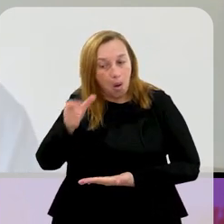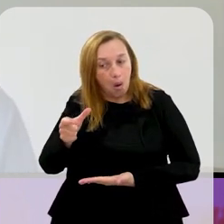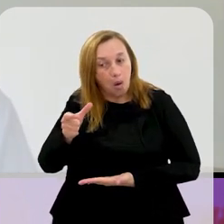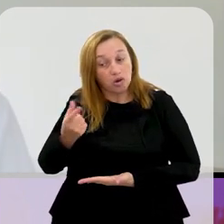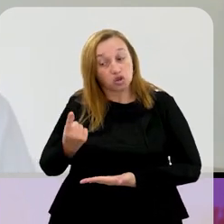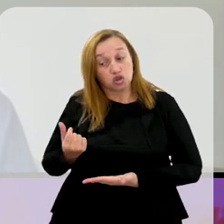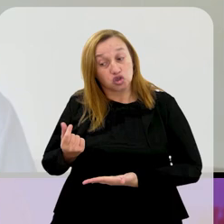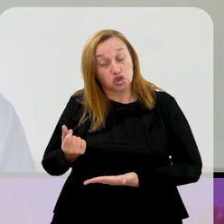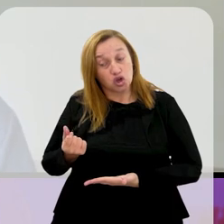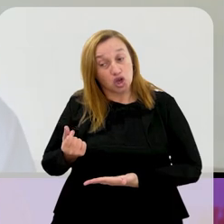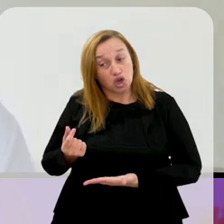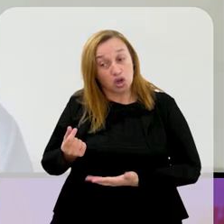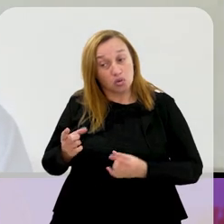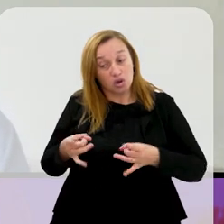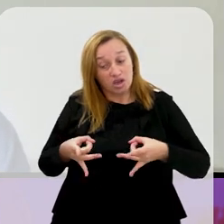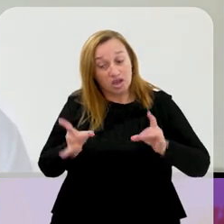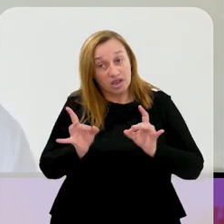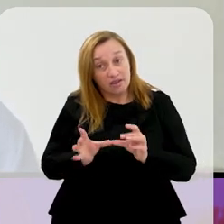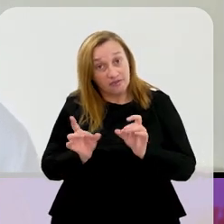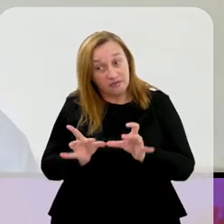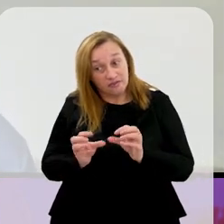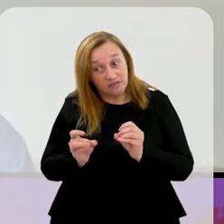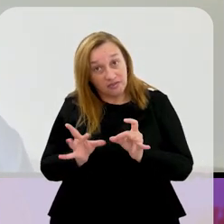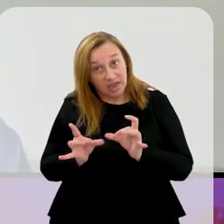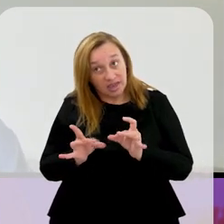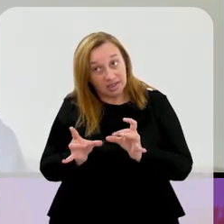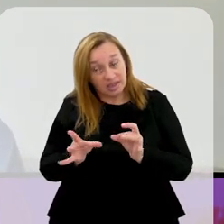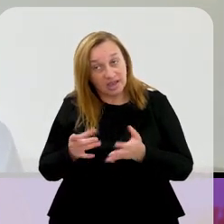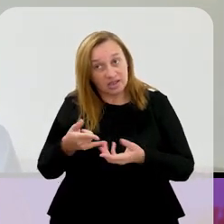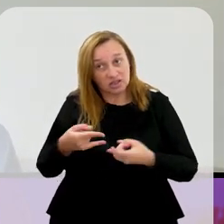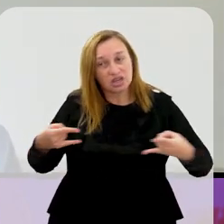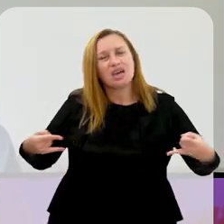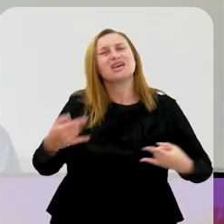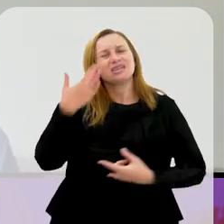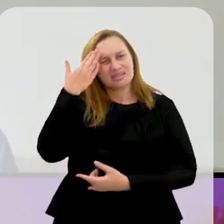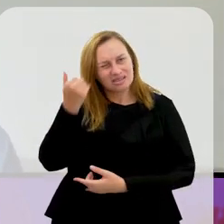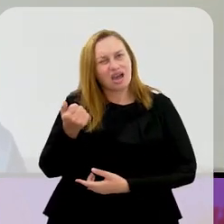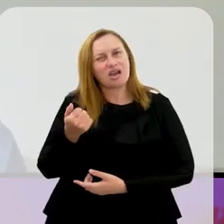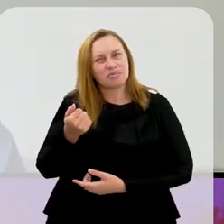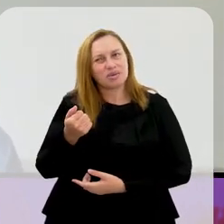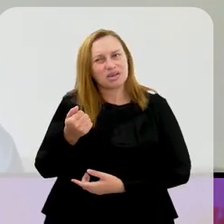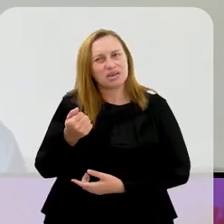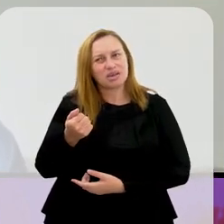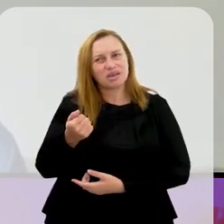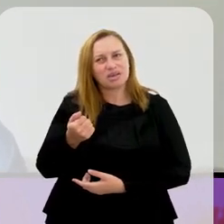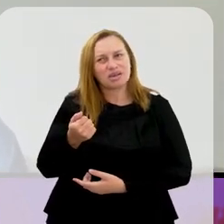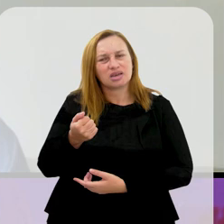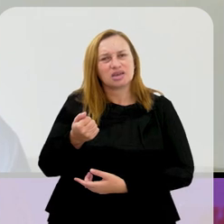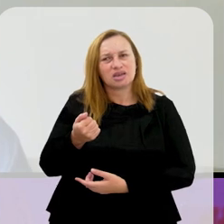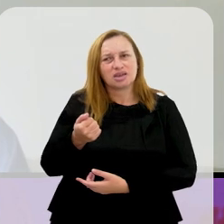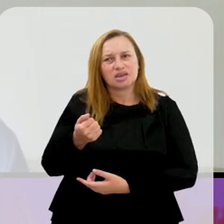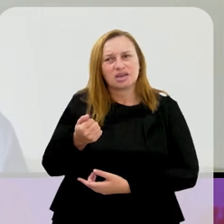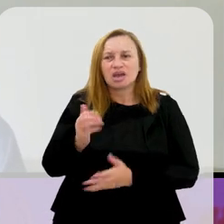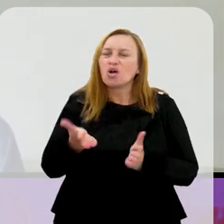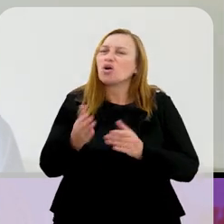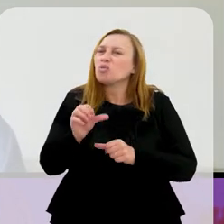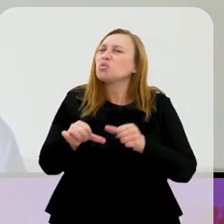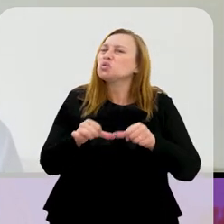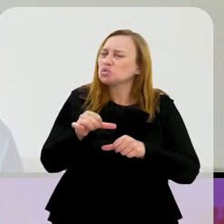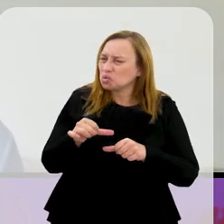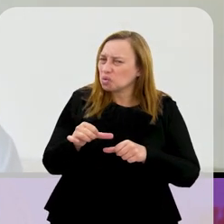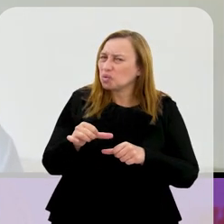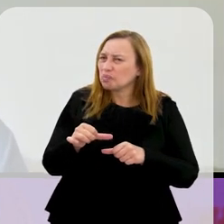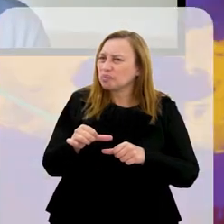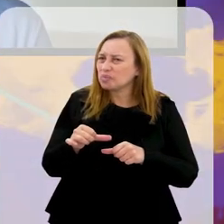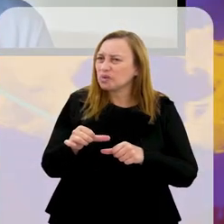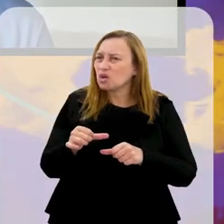de ganhar dinheiro, com bilheteria, e a gente sabe que há muito tempo o futebol deixou de ser, de ter como